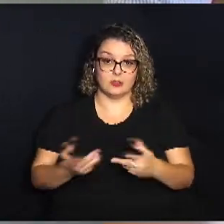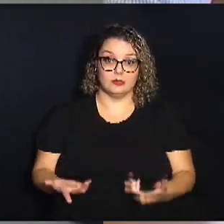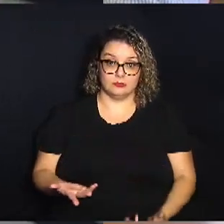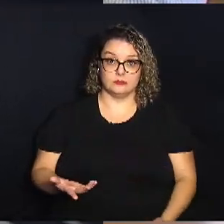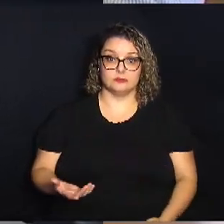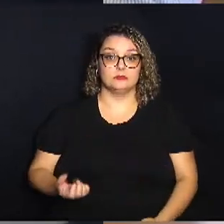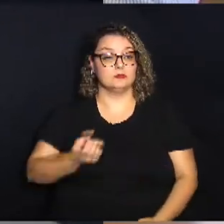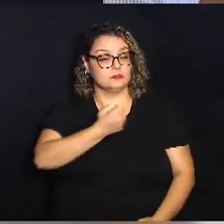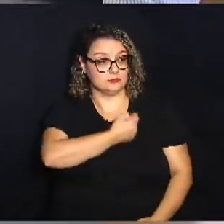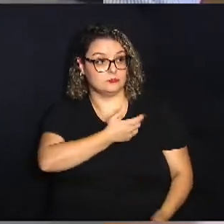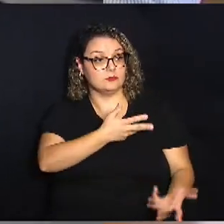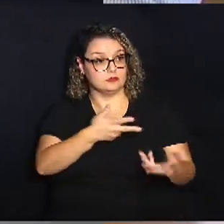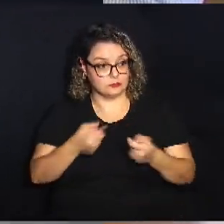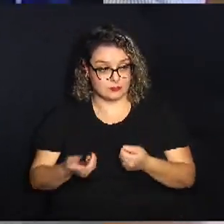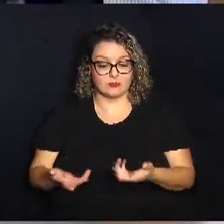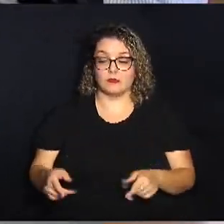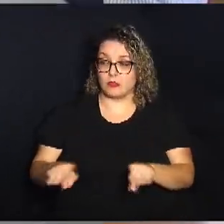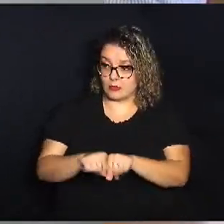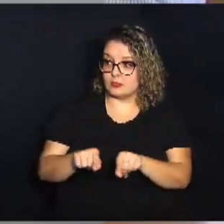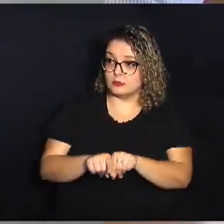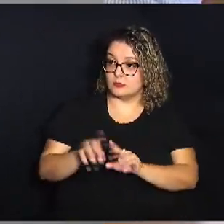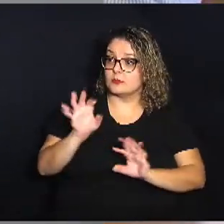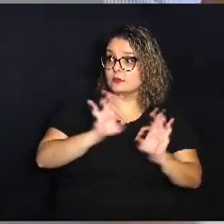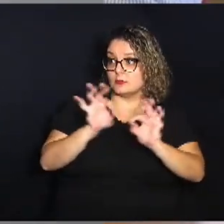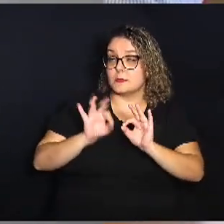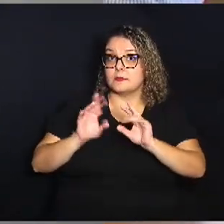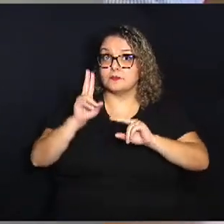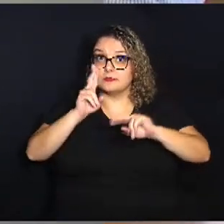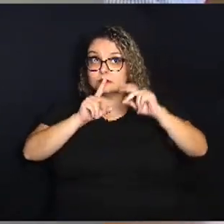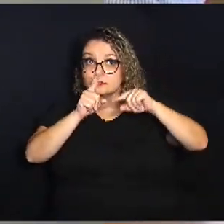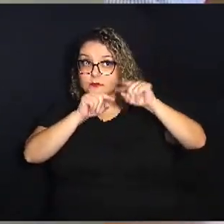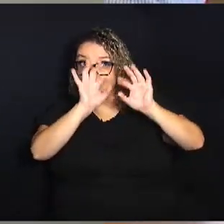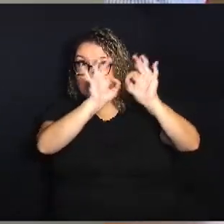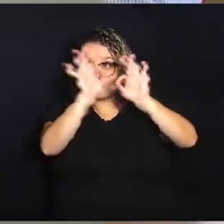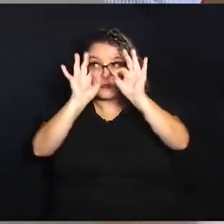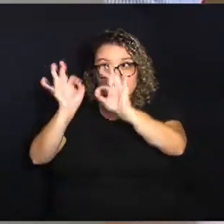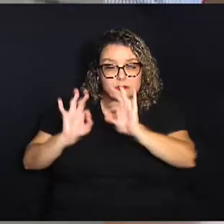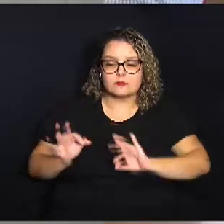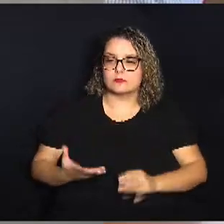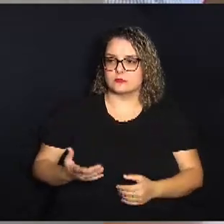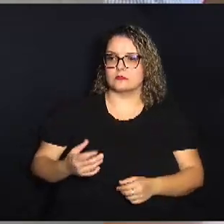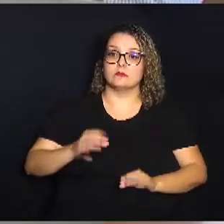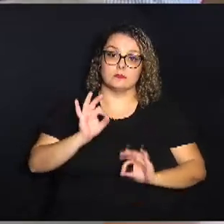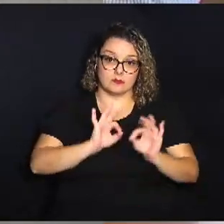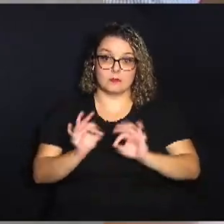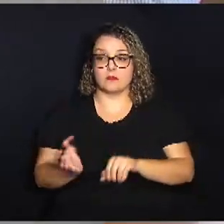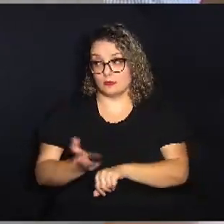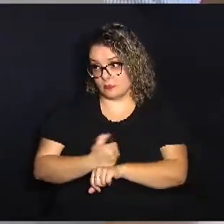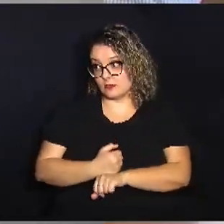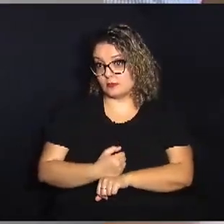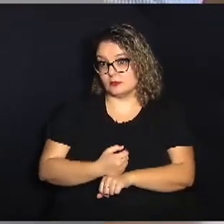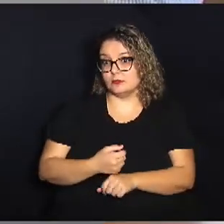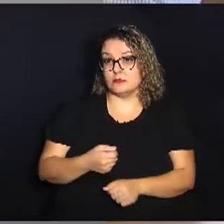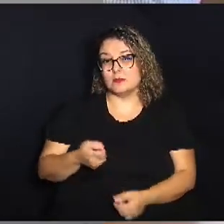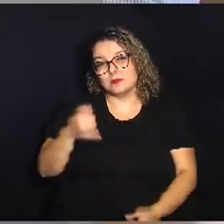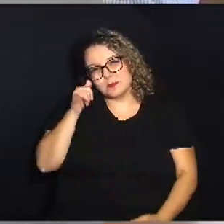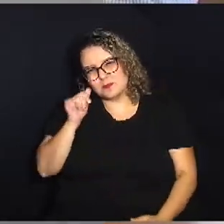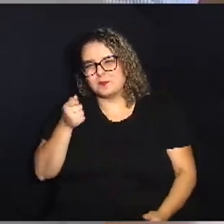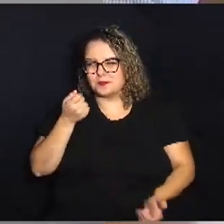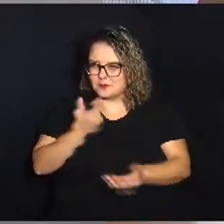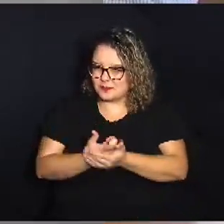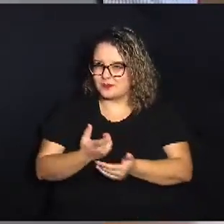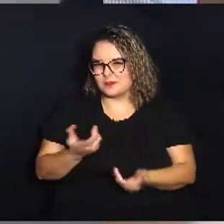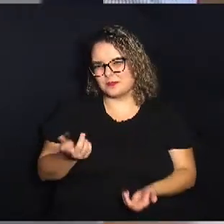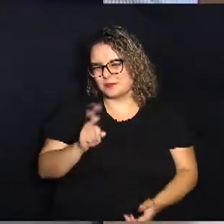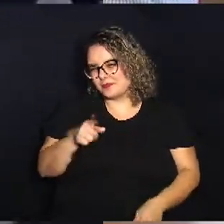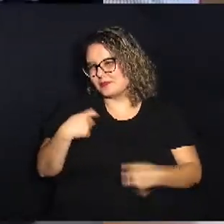número de convidados a questão da decoração então esse planejamento prévio ajuda a evitar compras desnecessárias e também organizar um